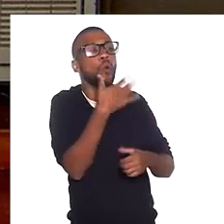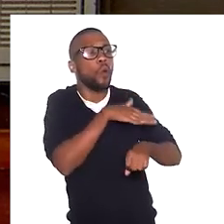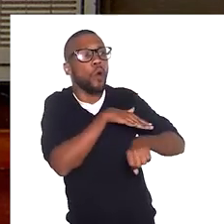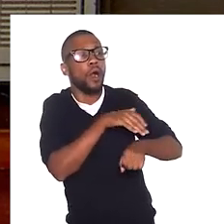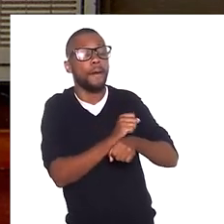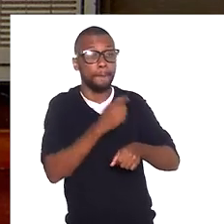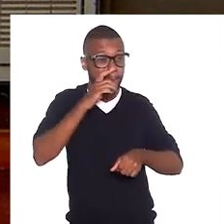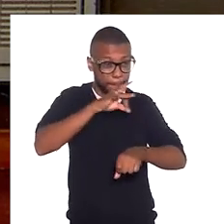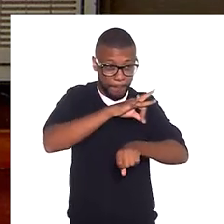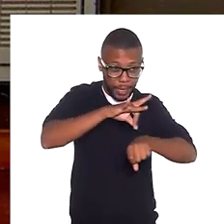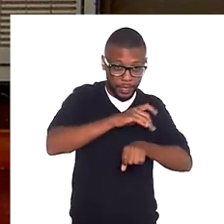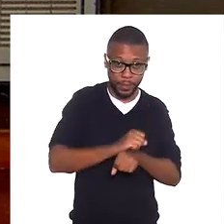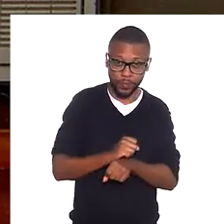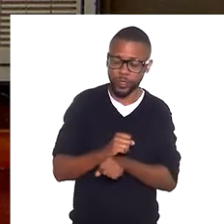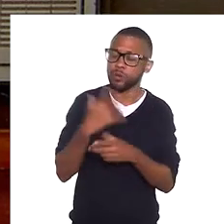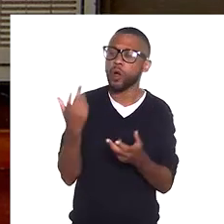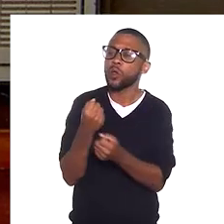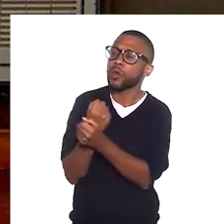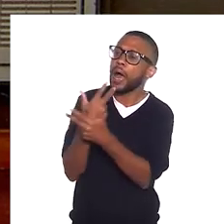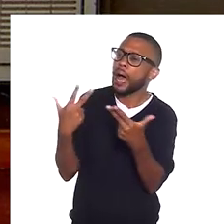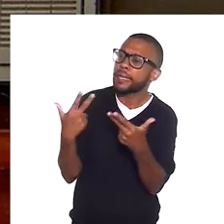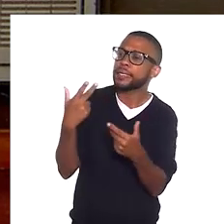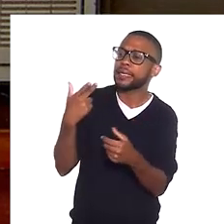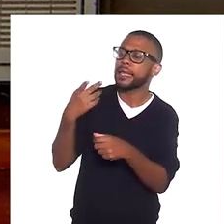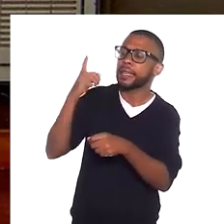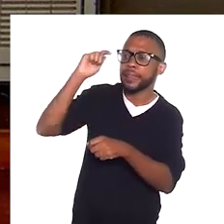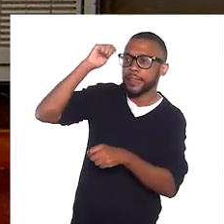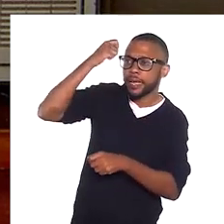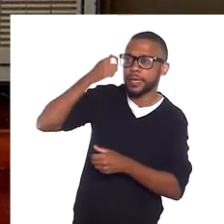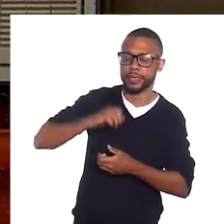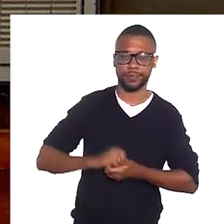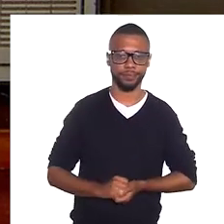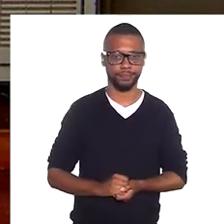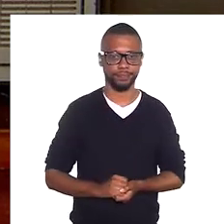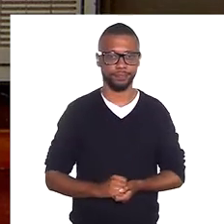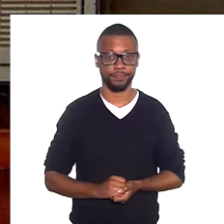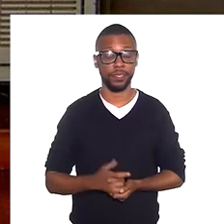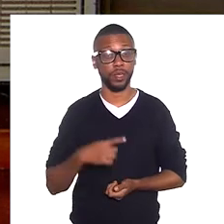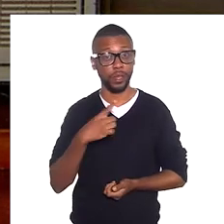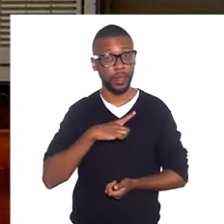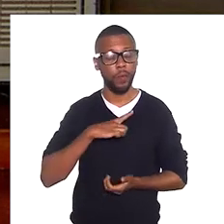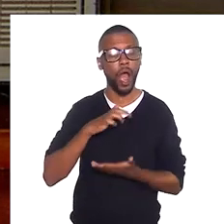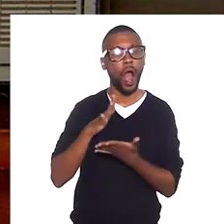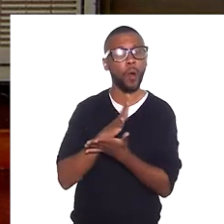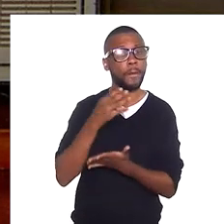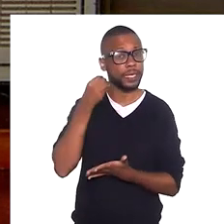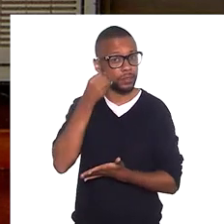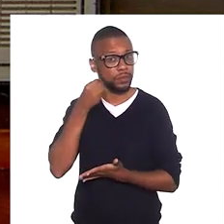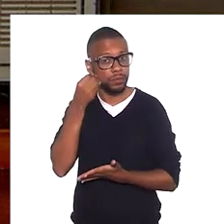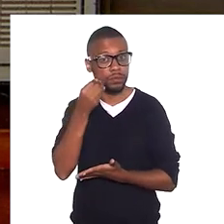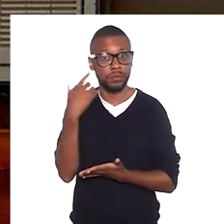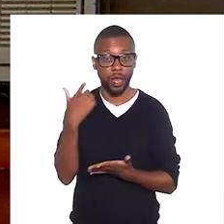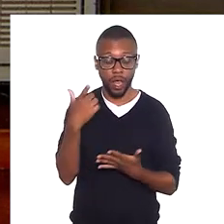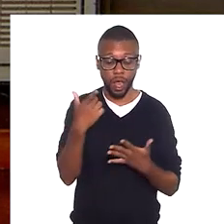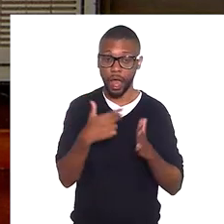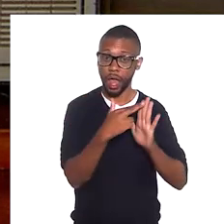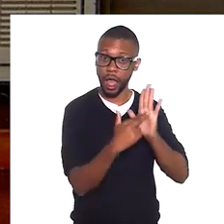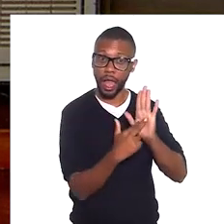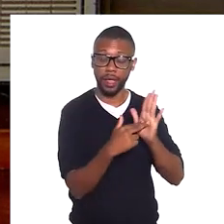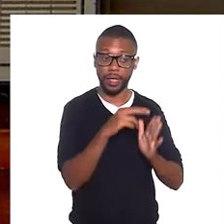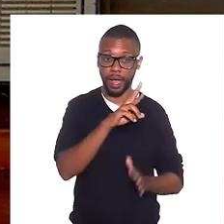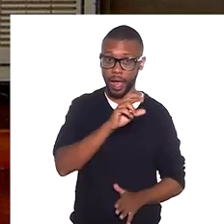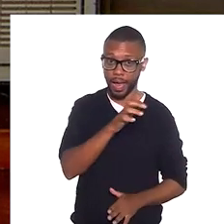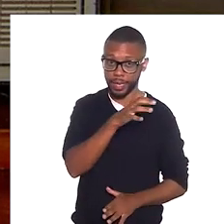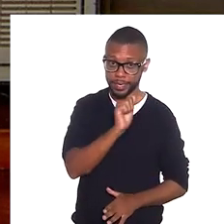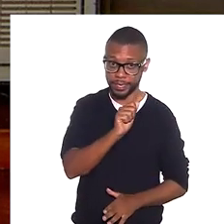Preta. Qual é a sua raça? Negra. Ainda que contemos com algumas experiências, o quesito raça-cor ainda não